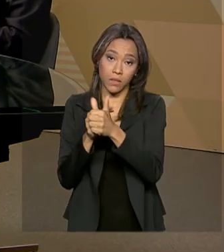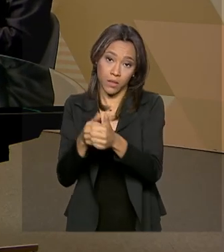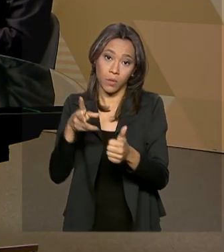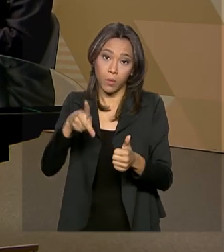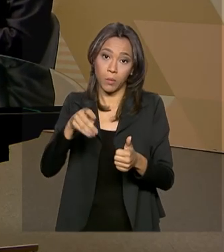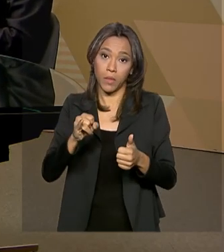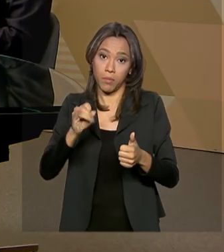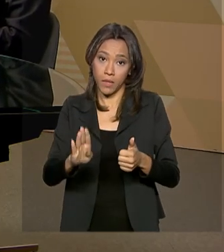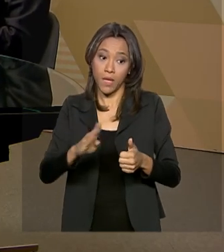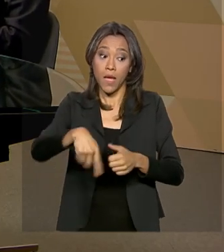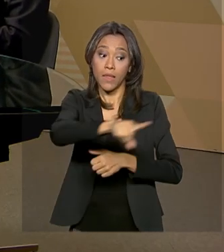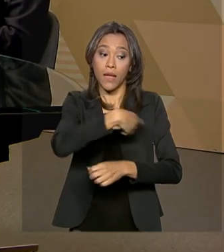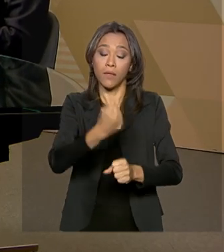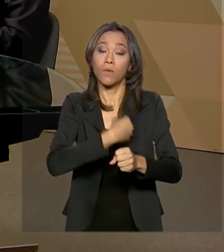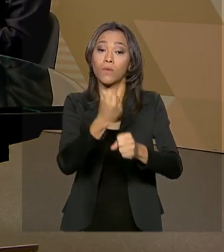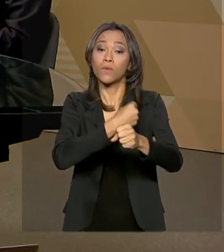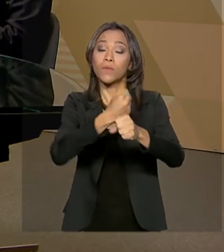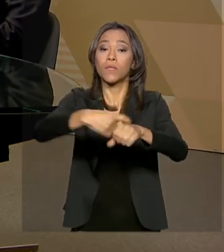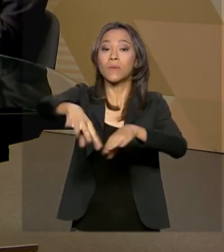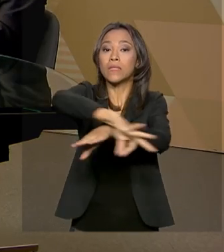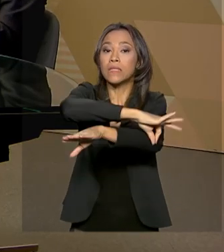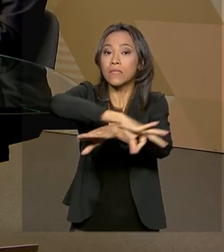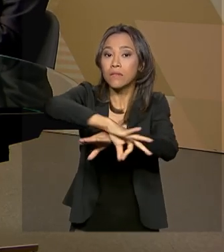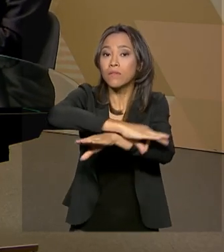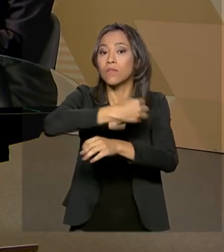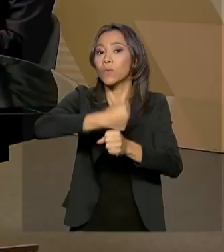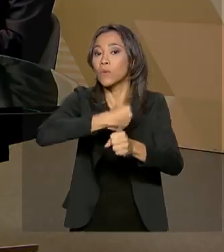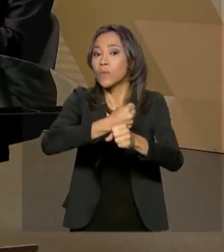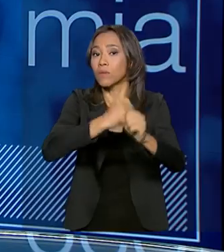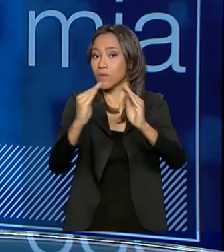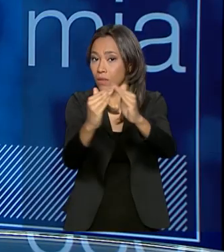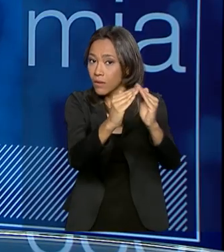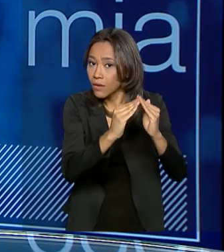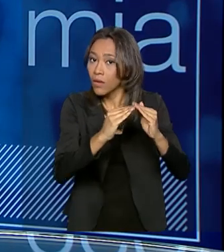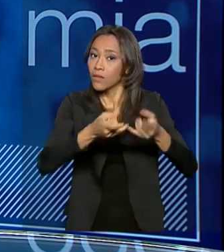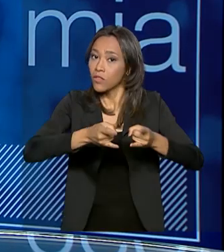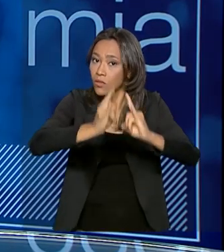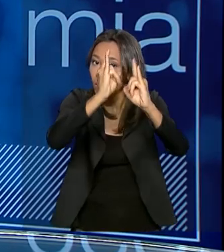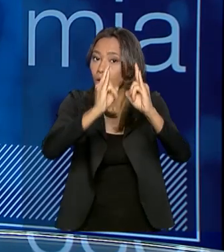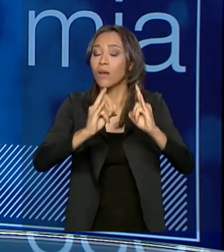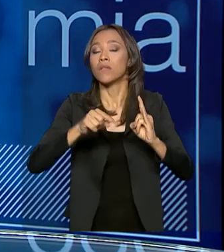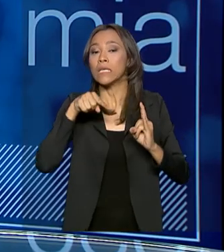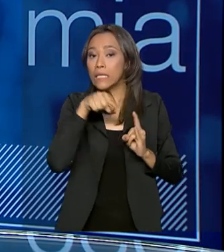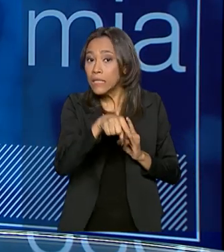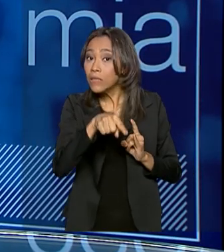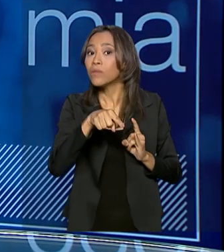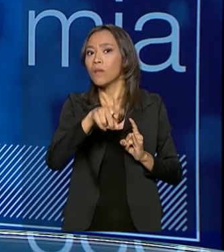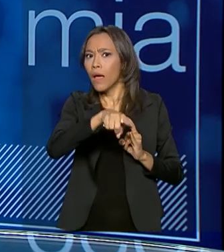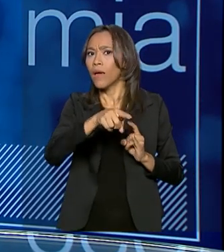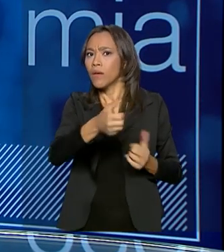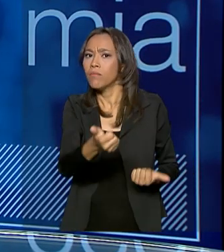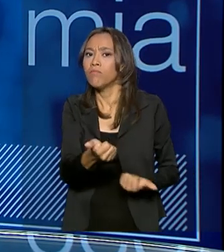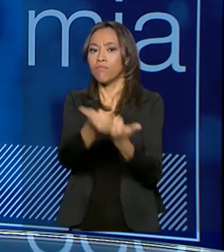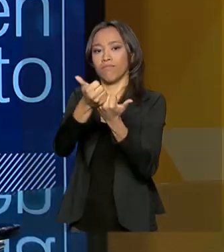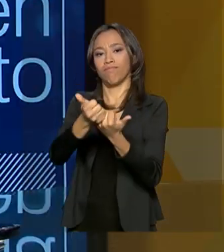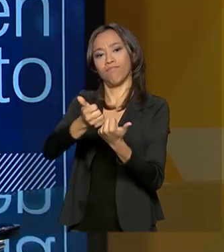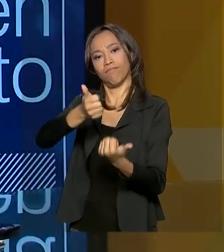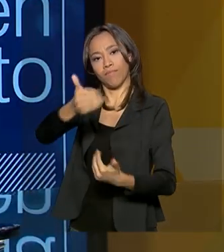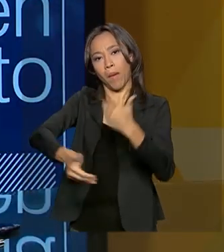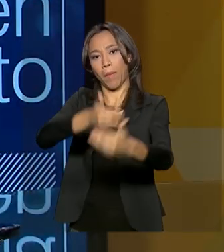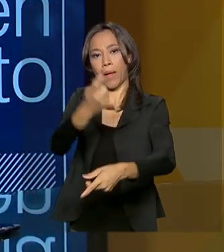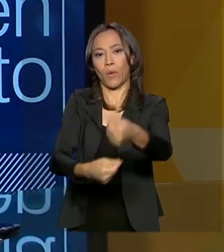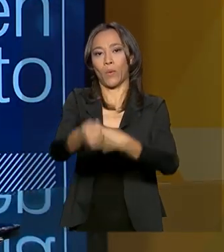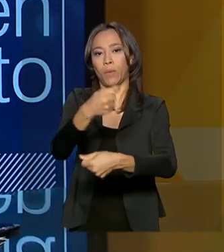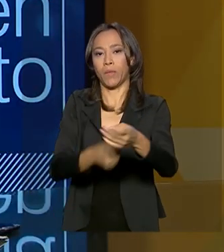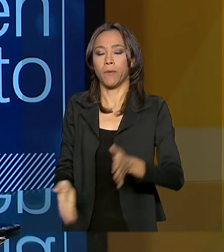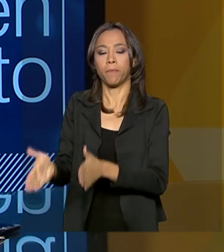a construção civil, exatamente nessa questão de construção de imóveis, tem sido um dos motores da economia. Vamos